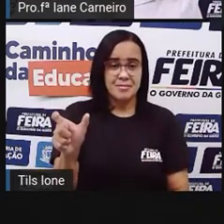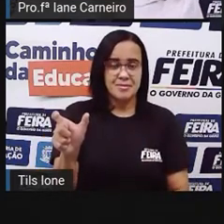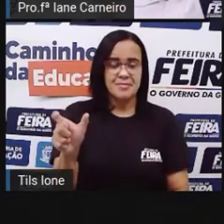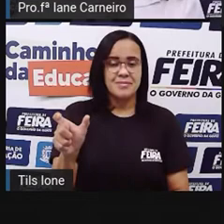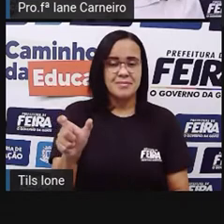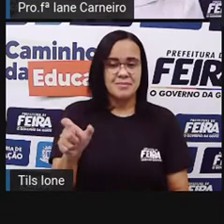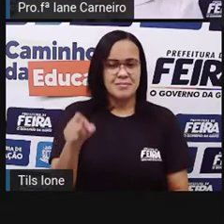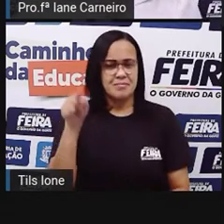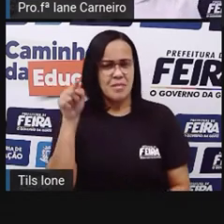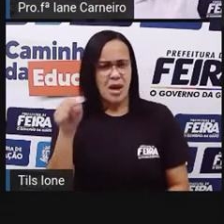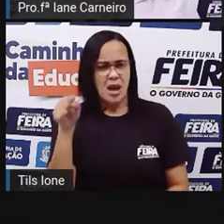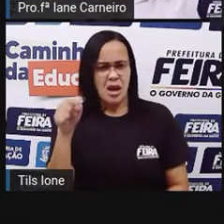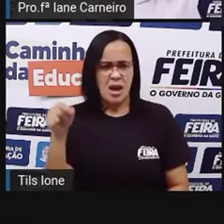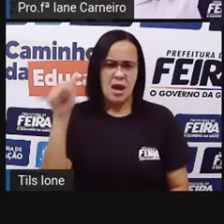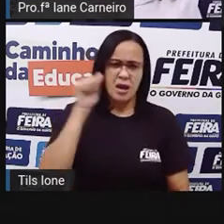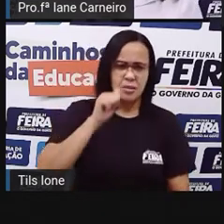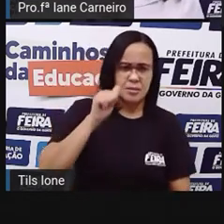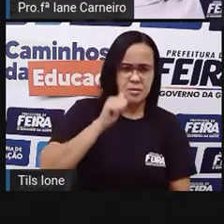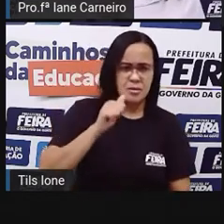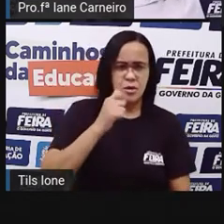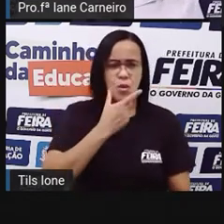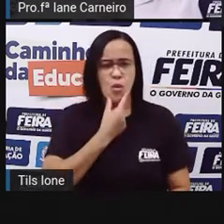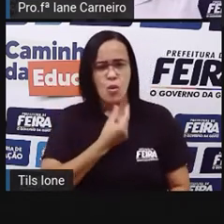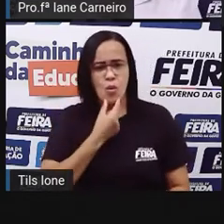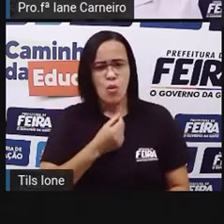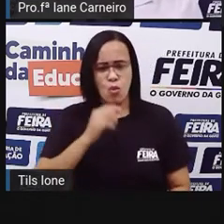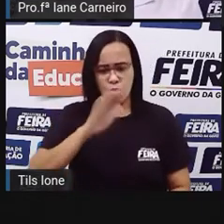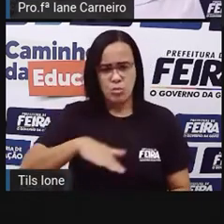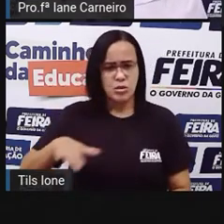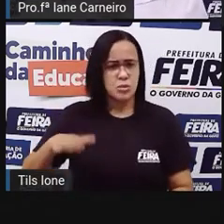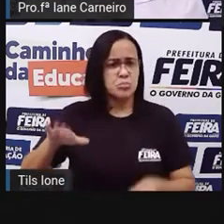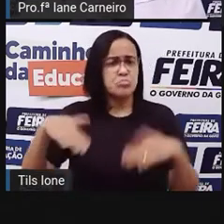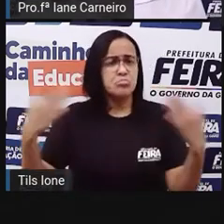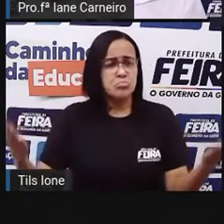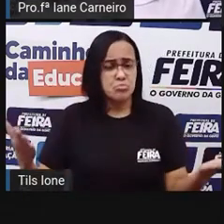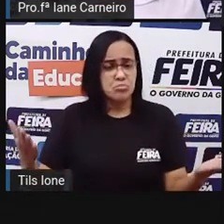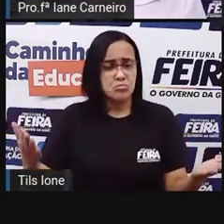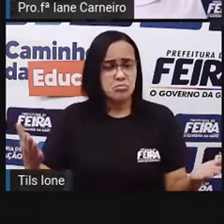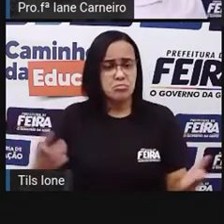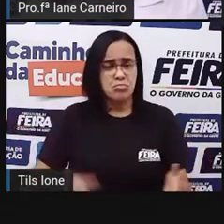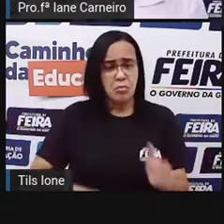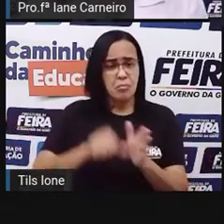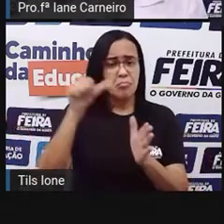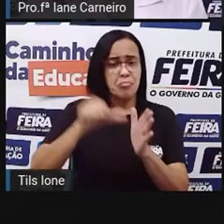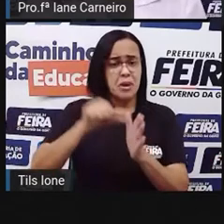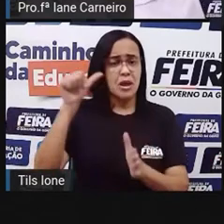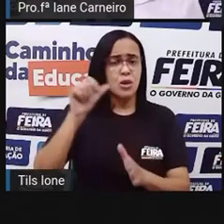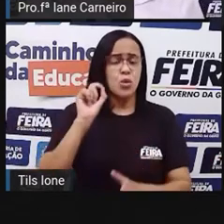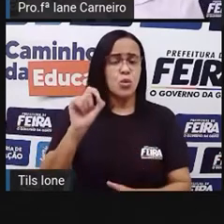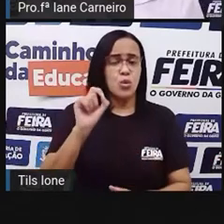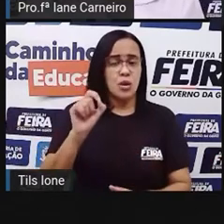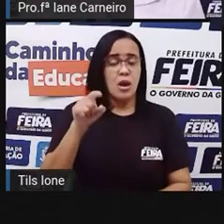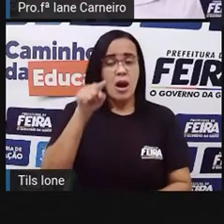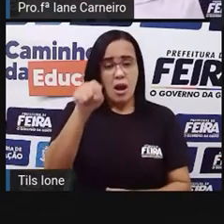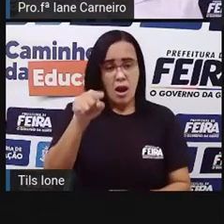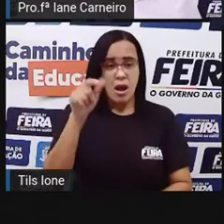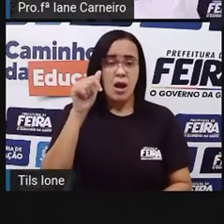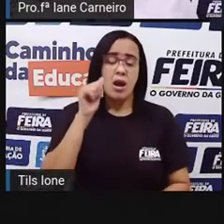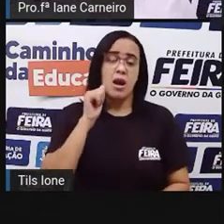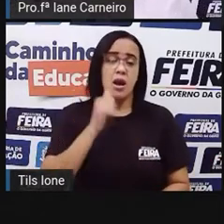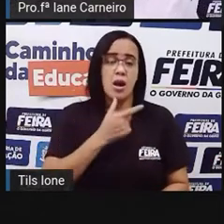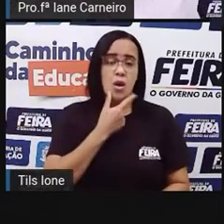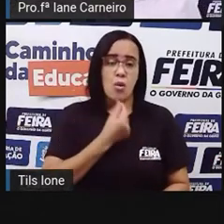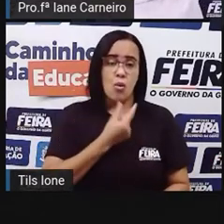Será que é a menina ou o menino? Para vocês, quem é que está na frente? O menino, né? A gente está tendo a impressão de que a